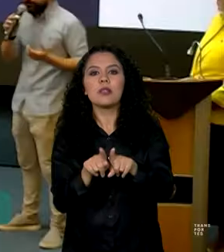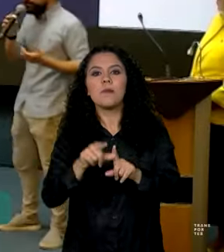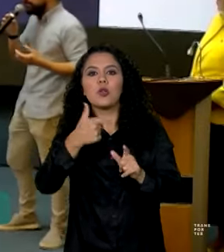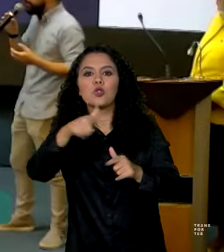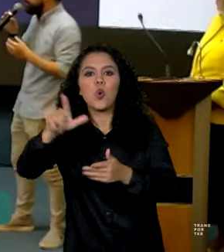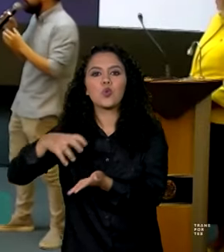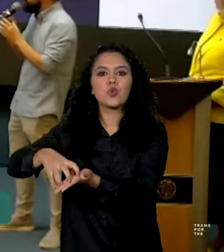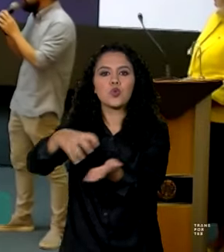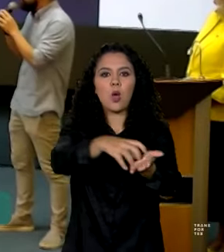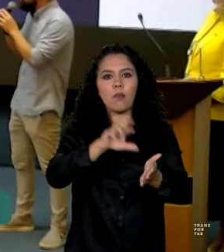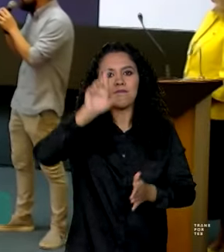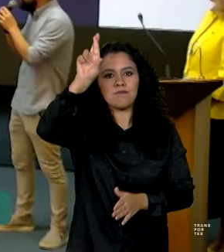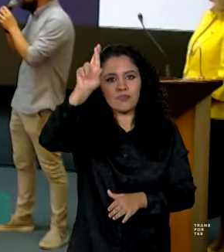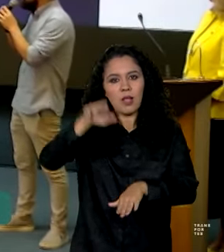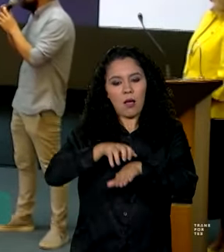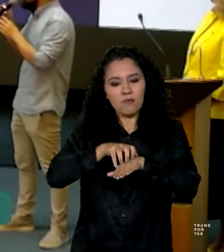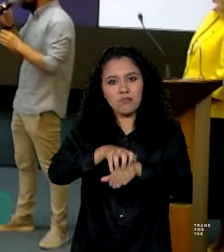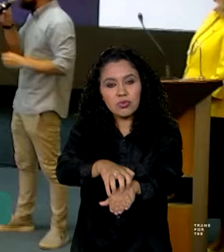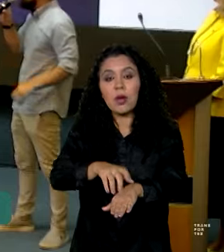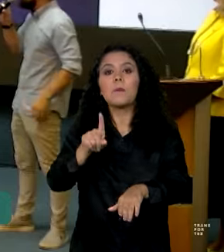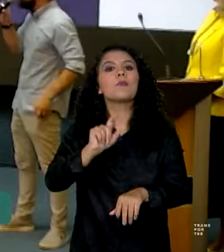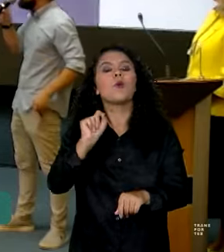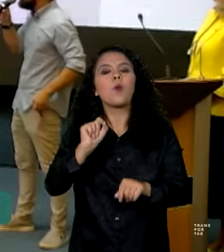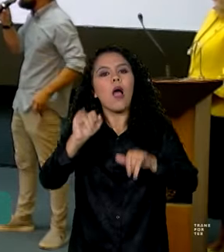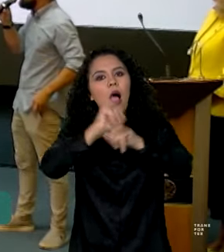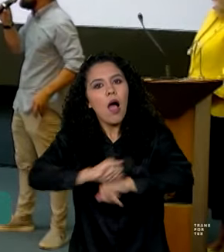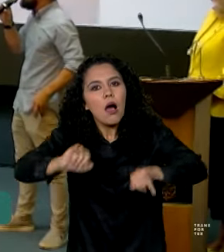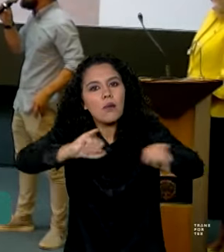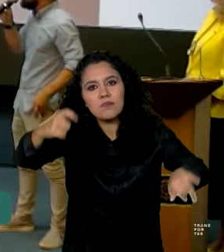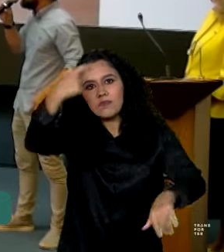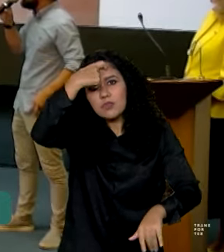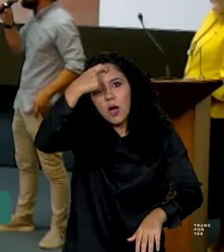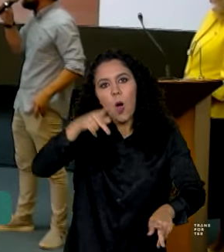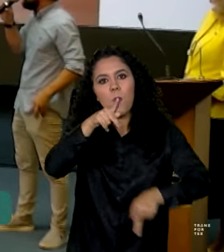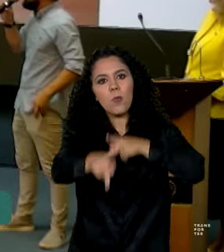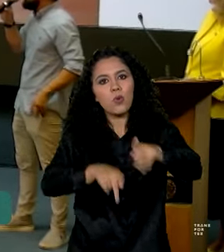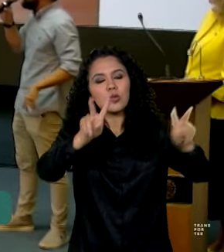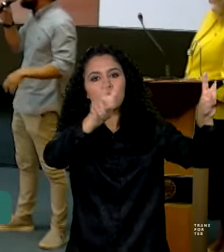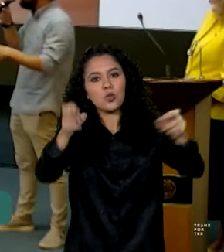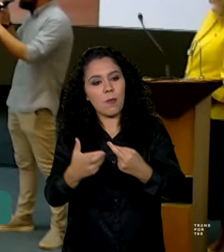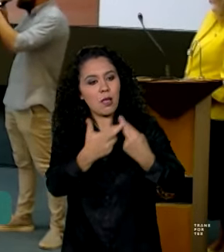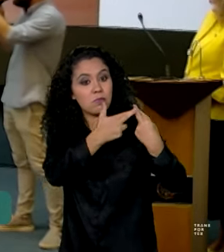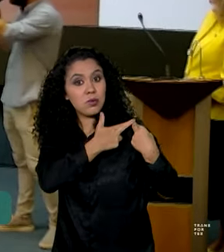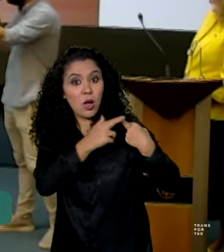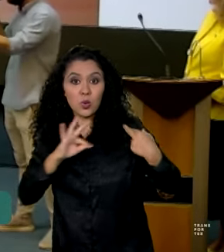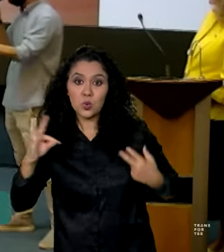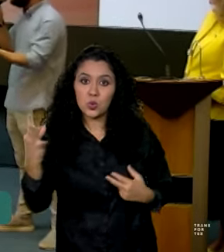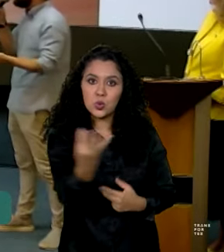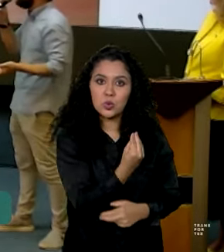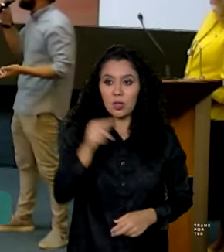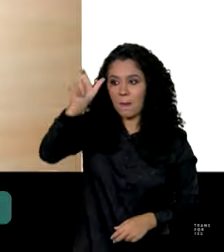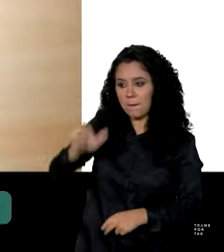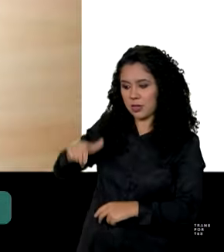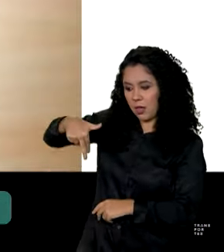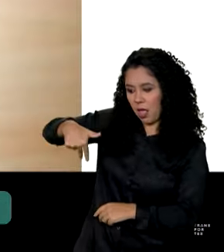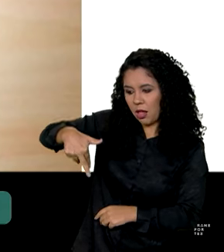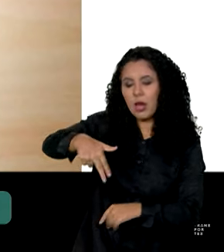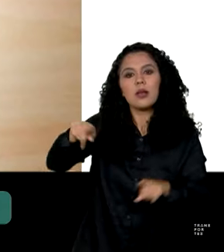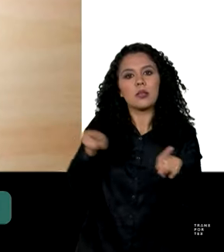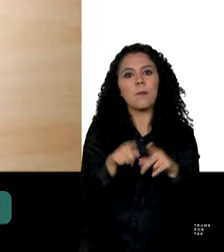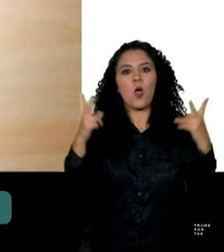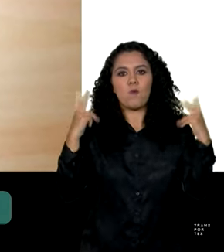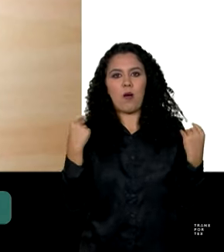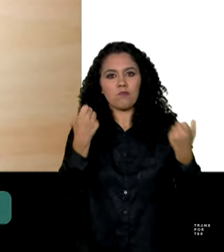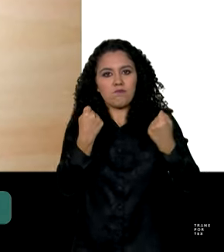Trânsito. A ideia é conscientizar a população sobre a responsabilidade de todos, do pedestre ao motorista, para